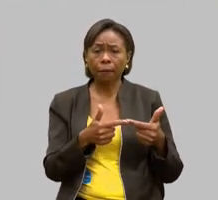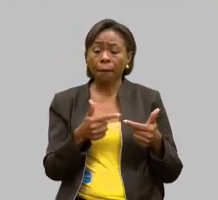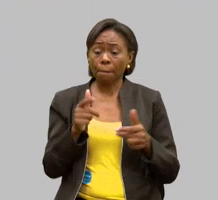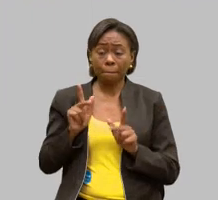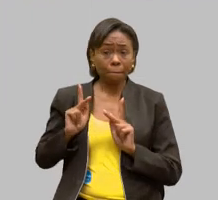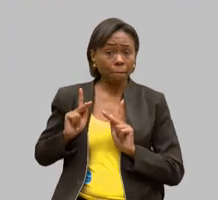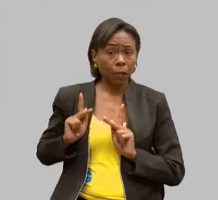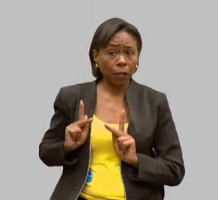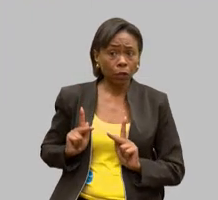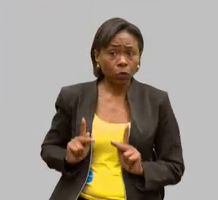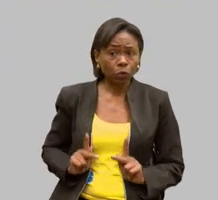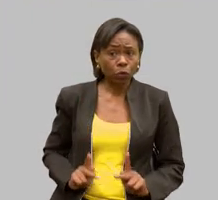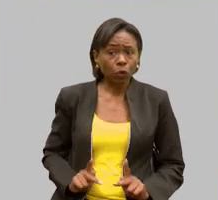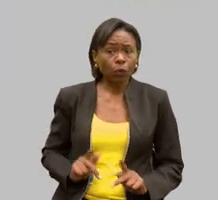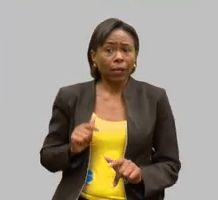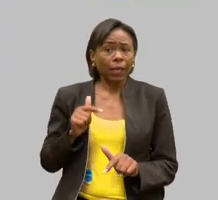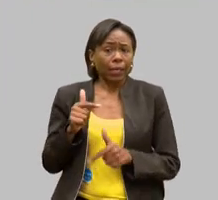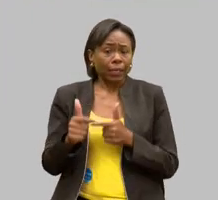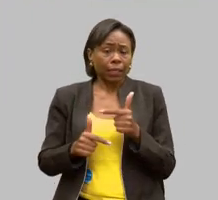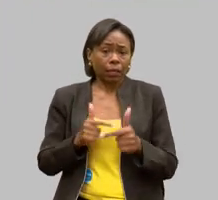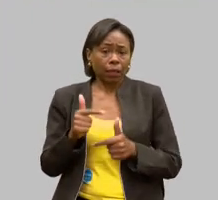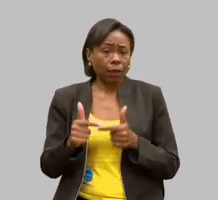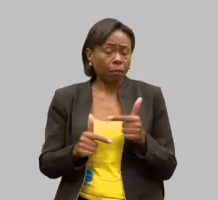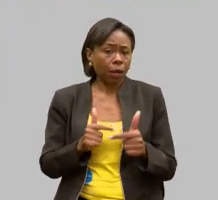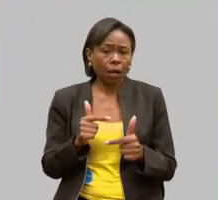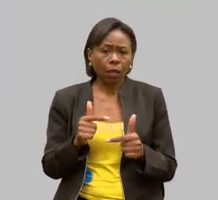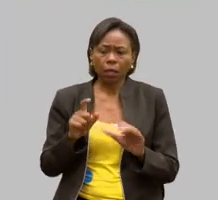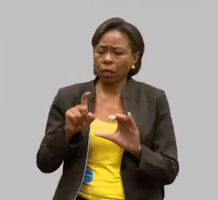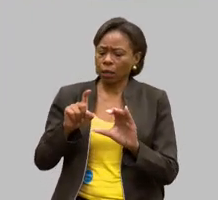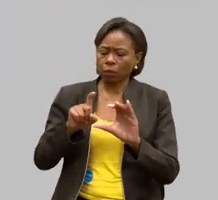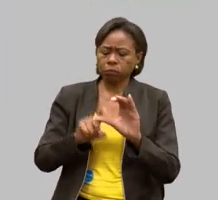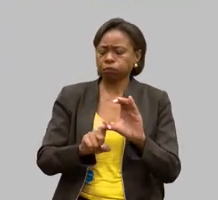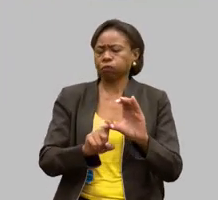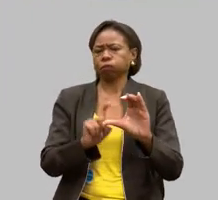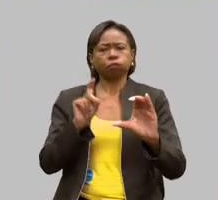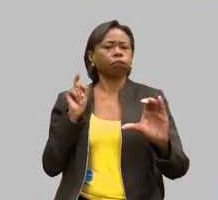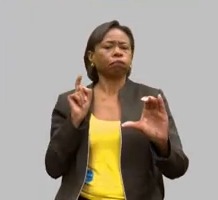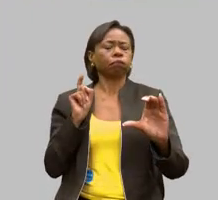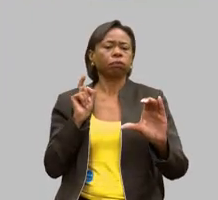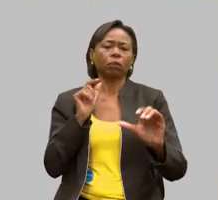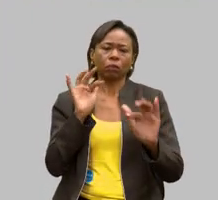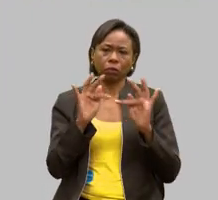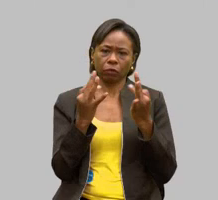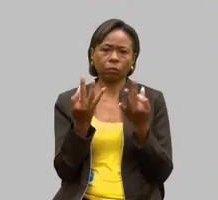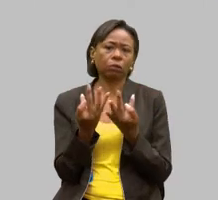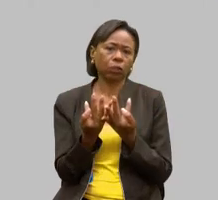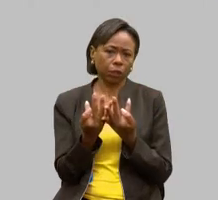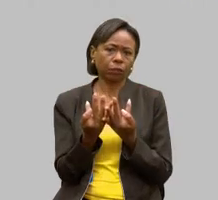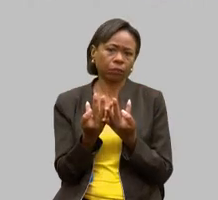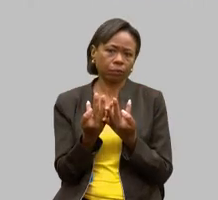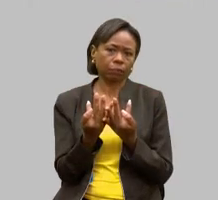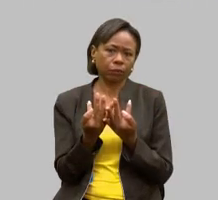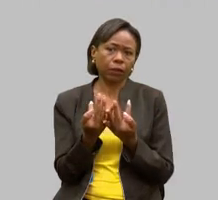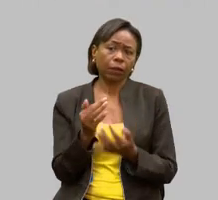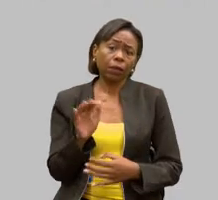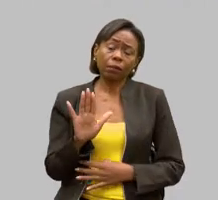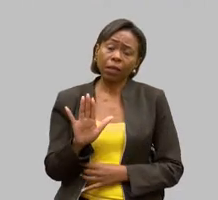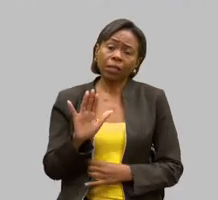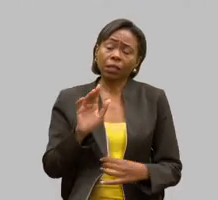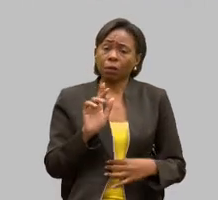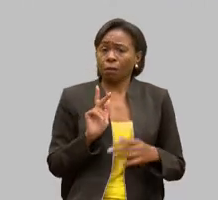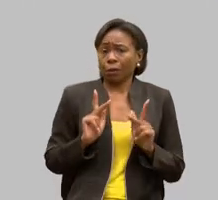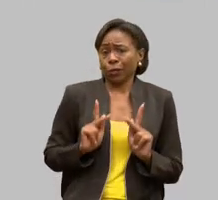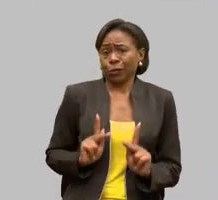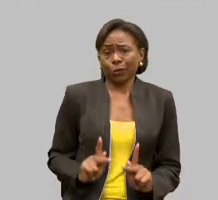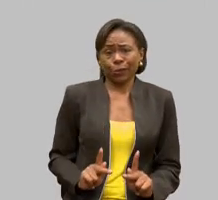que passam a não depender da sua família, porque são pessoas que, infelizmente, não vão ter o pai e a mãe